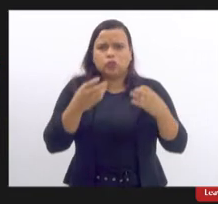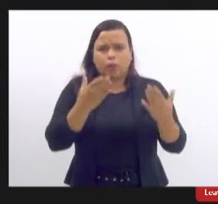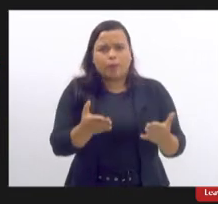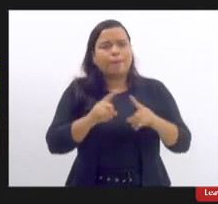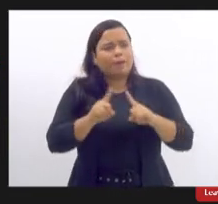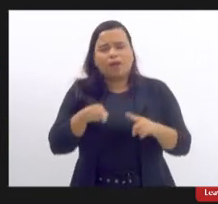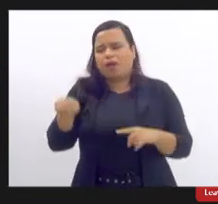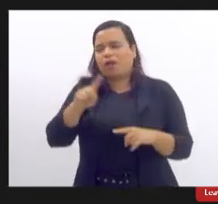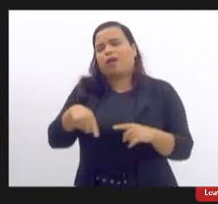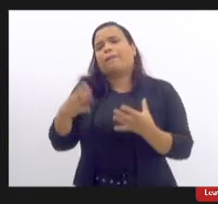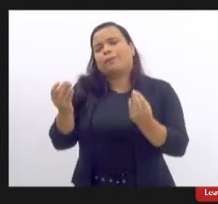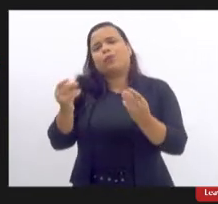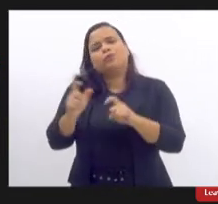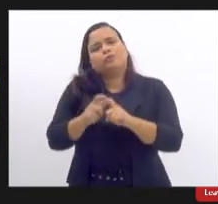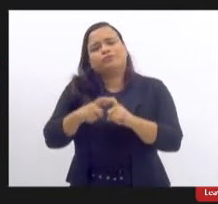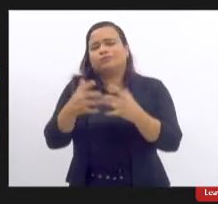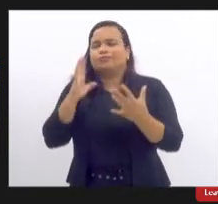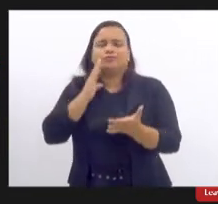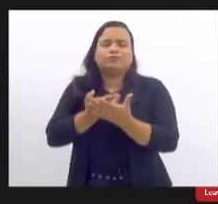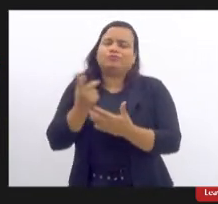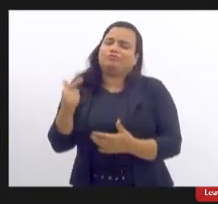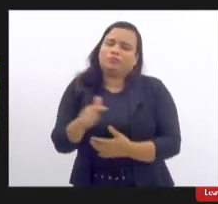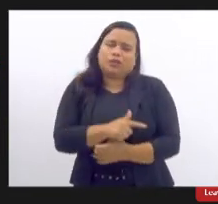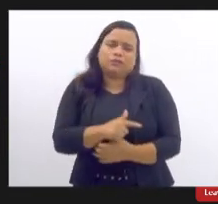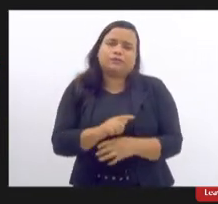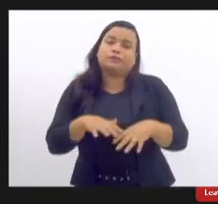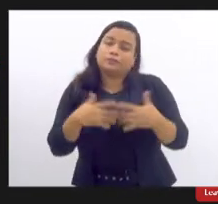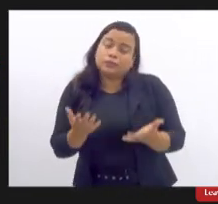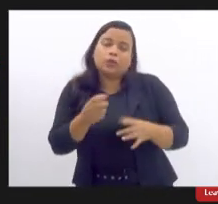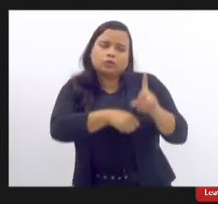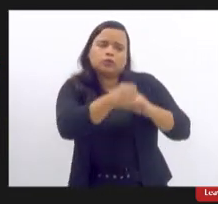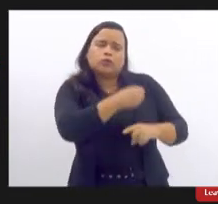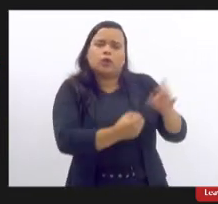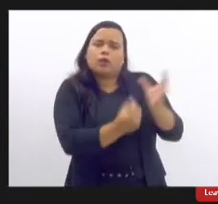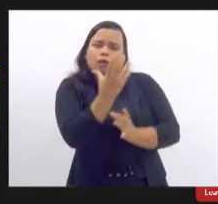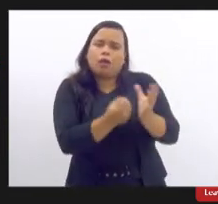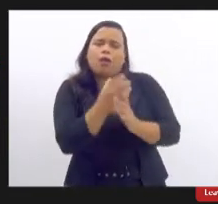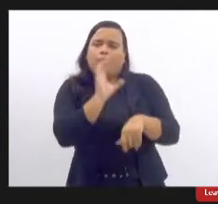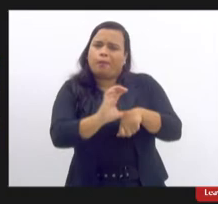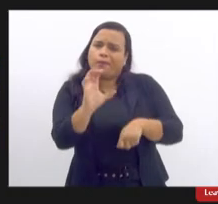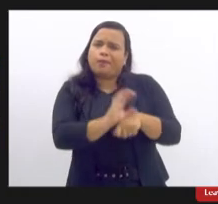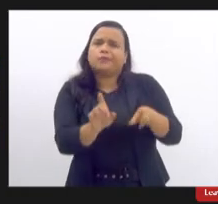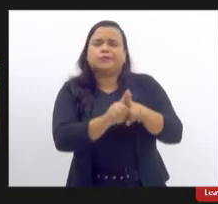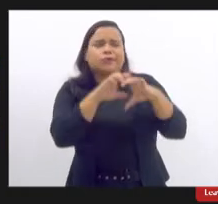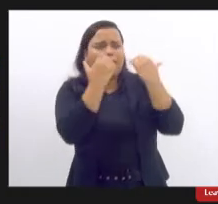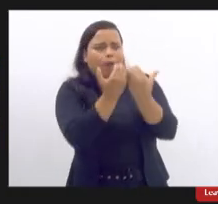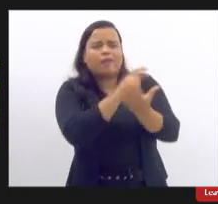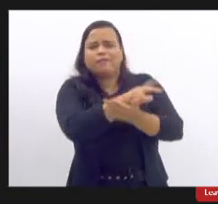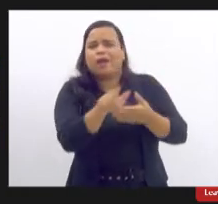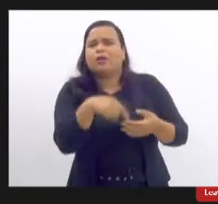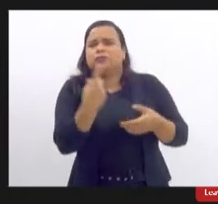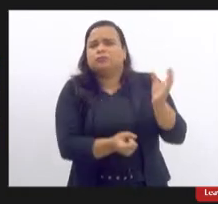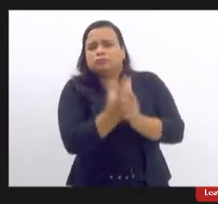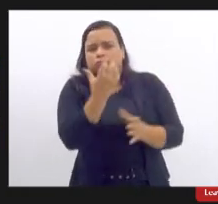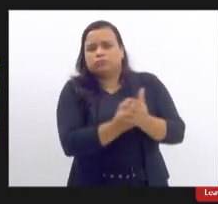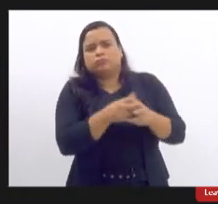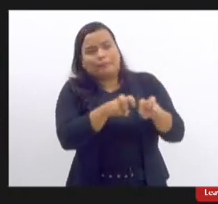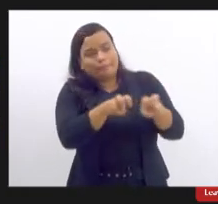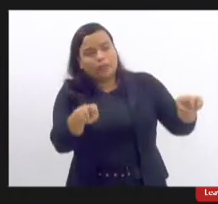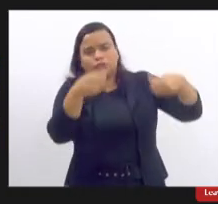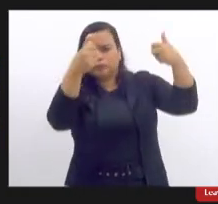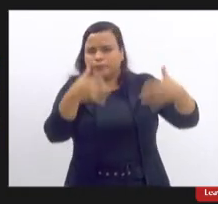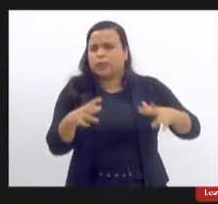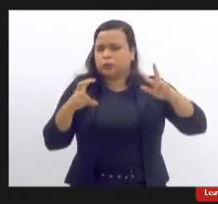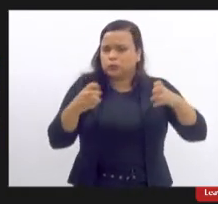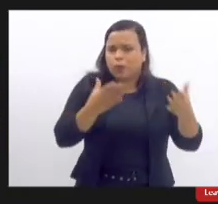que a sociedade tem feito como eu falei é cursos e nos congressos sempre tendo mesas abordando sobre o